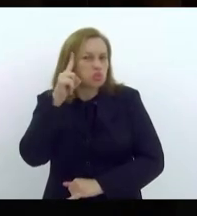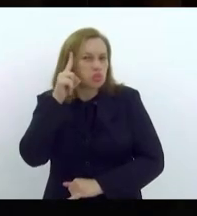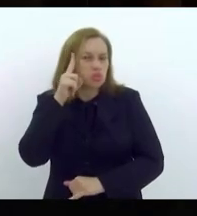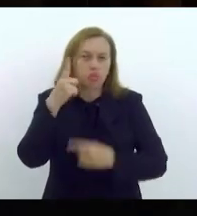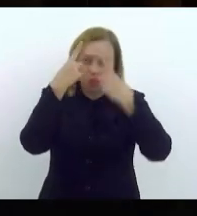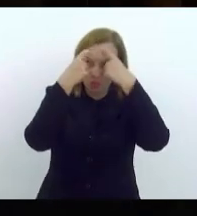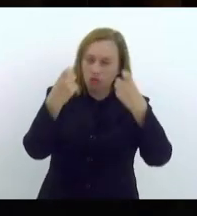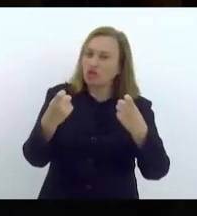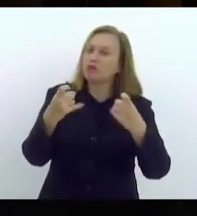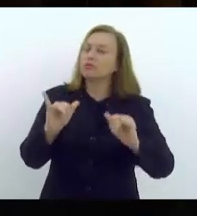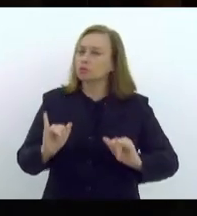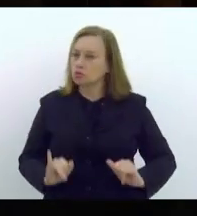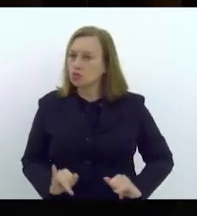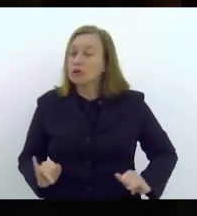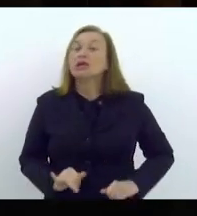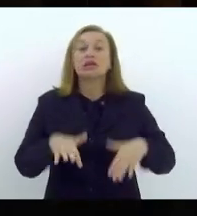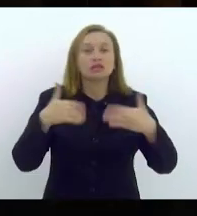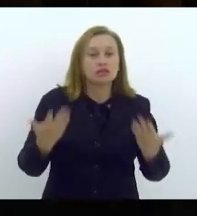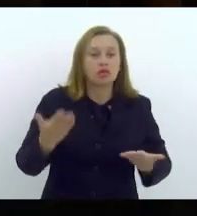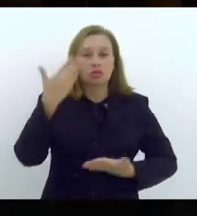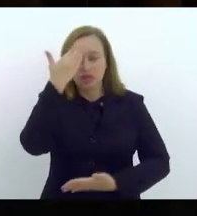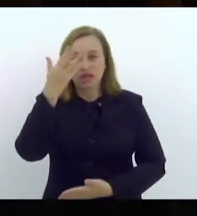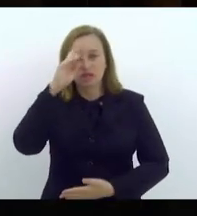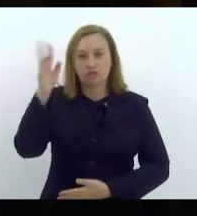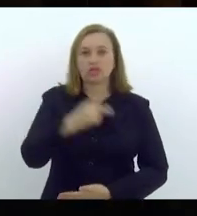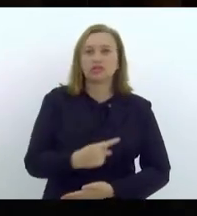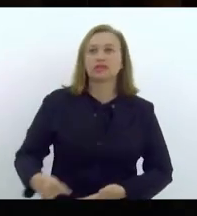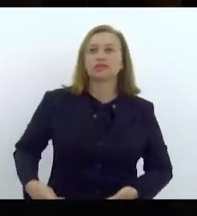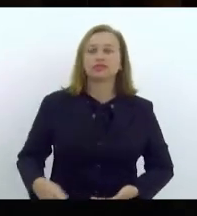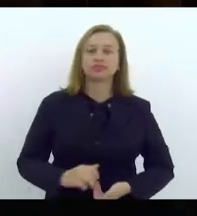violências sofridas. Então, muito obrigada, senhor presidente.